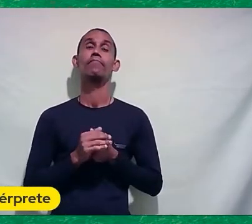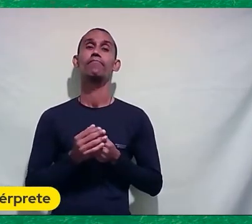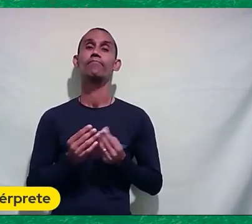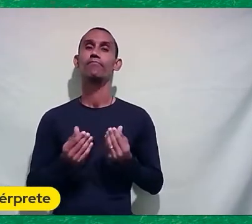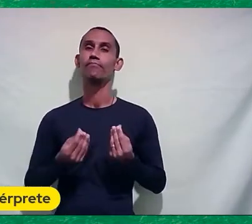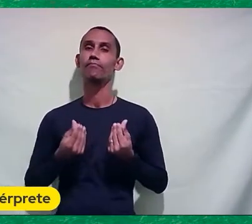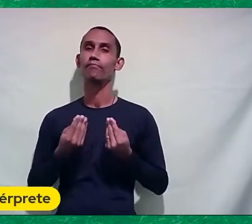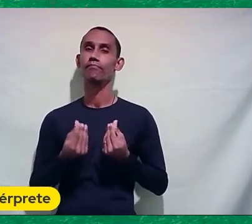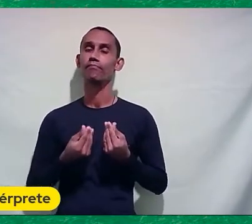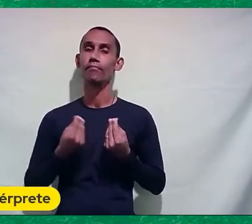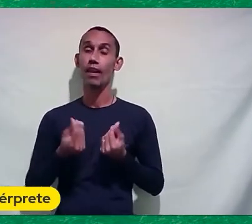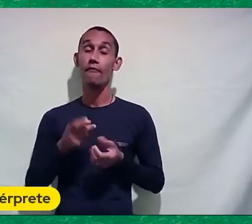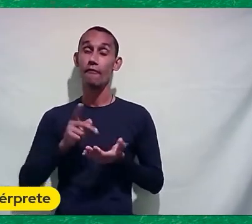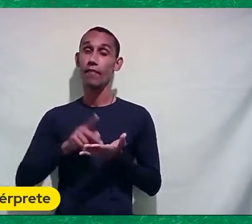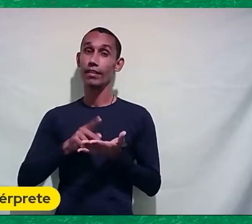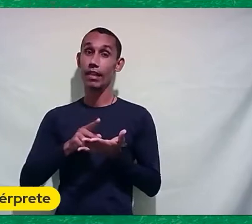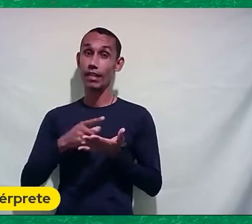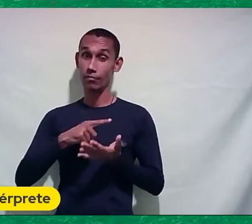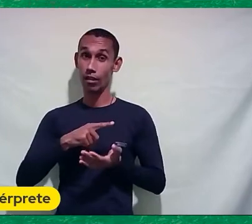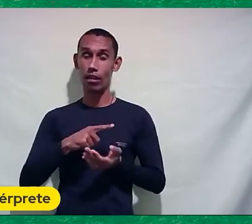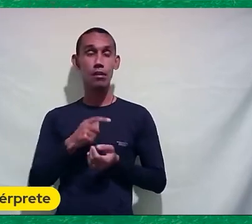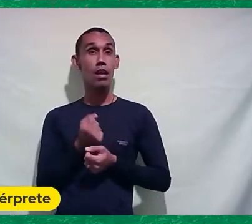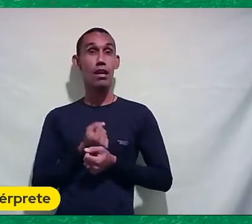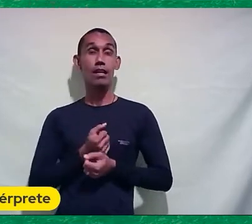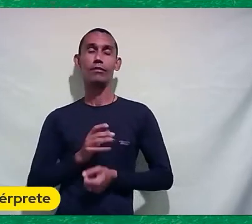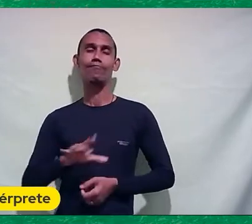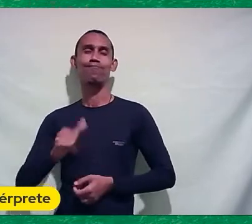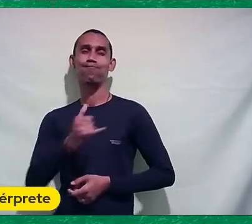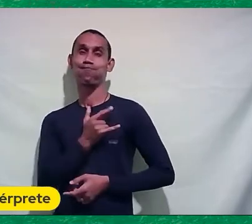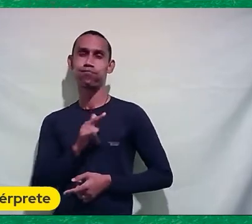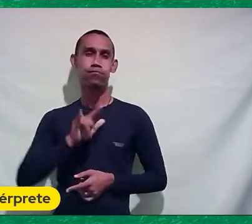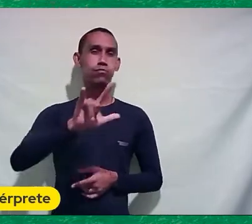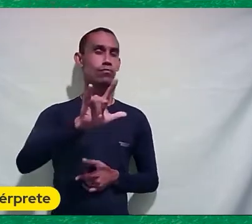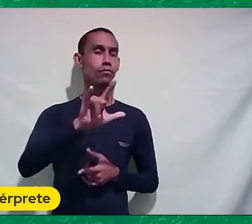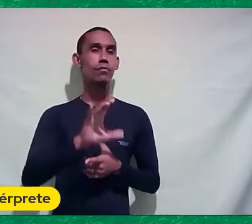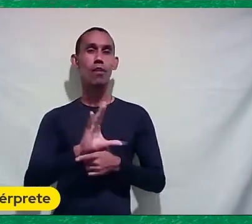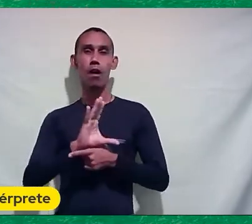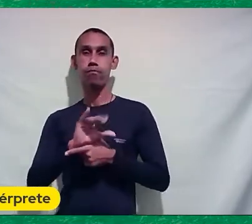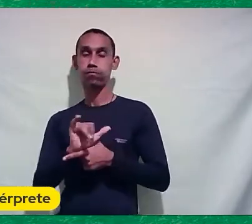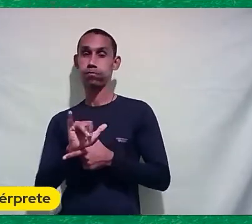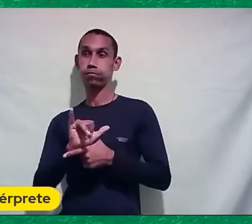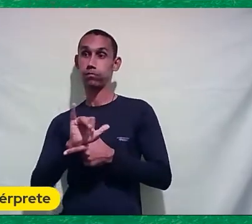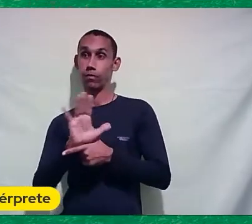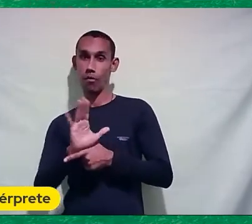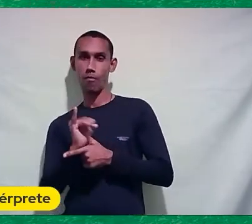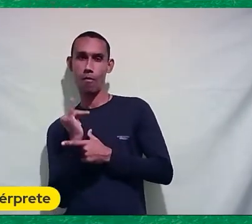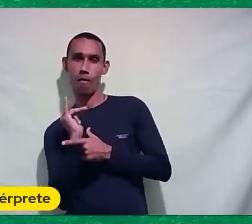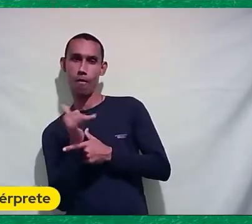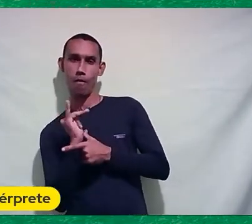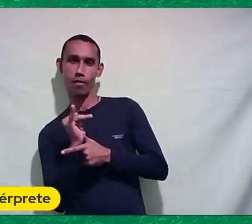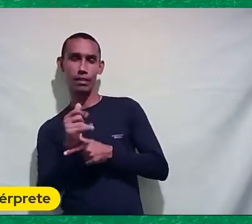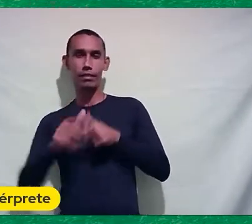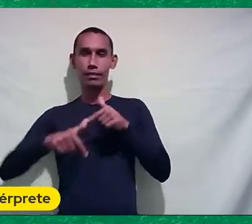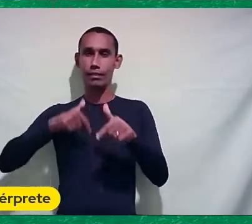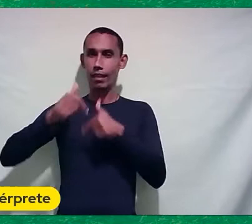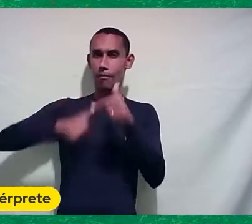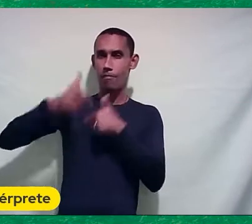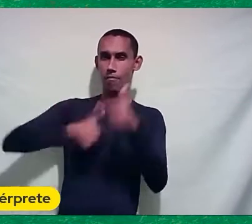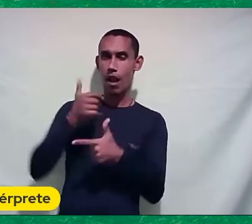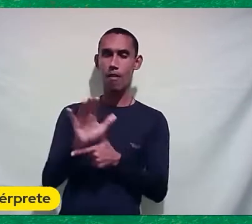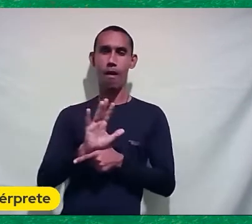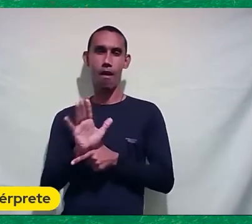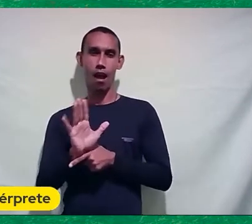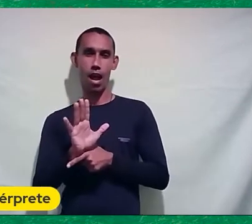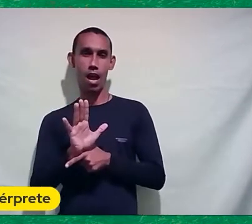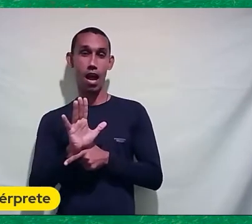Ele era muito apaixonado Por documentário Nas escolas de cinema Que ele trabalhava Ele adorava